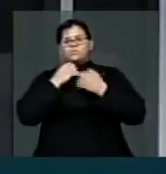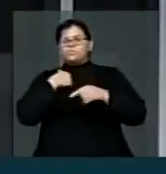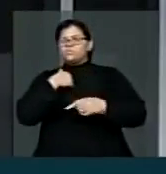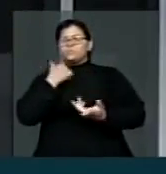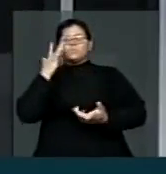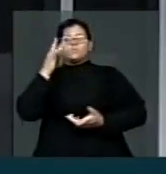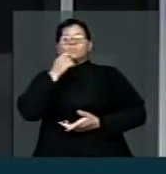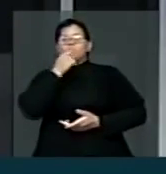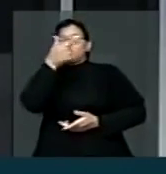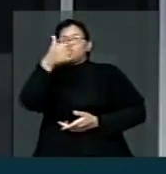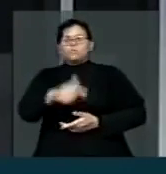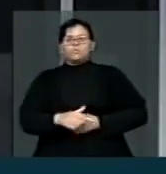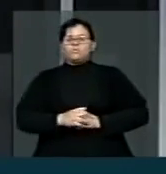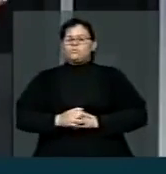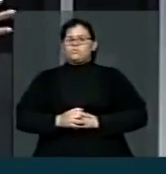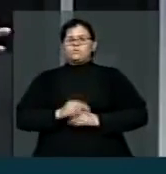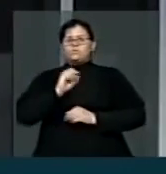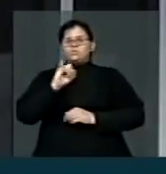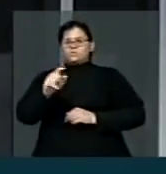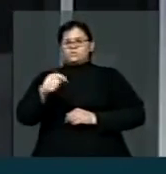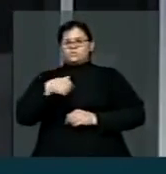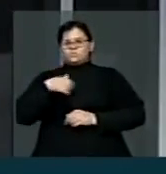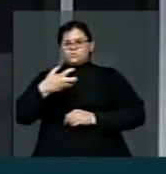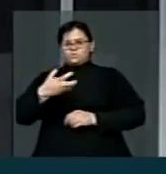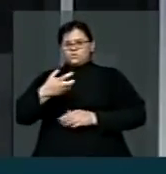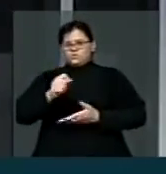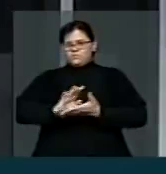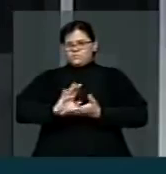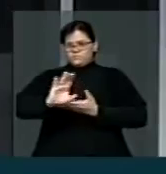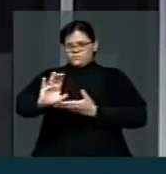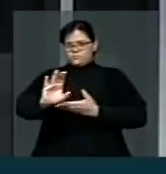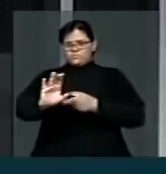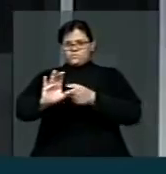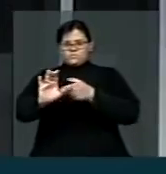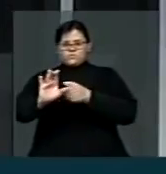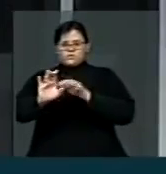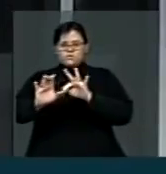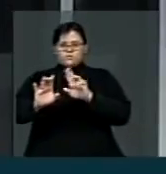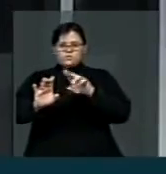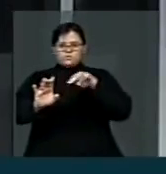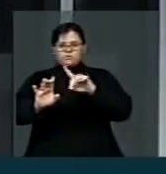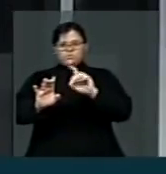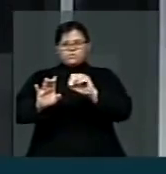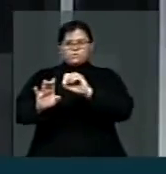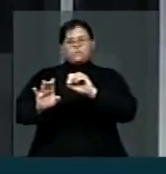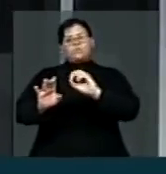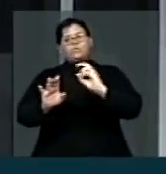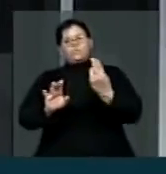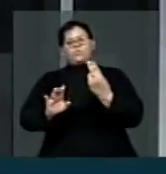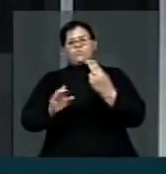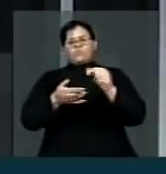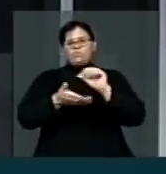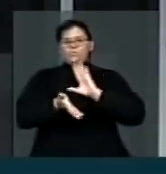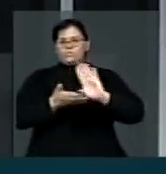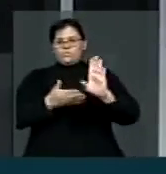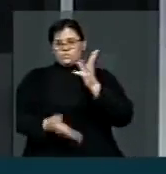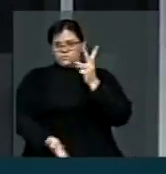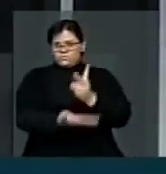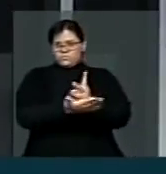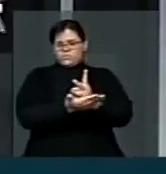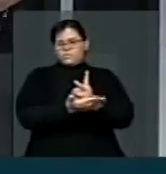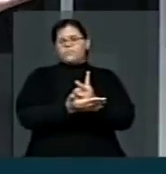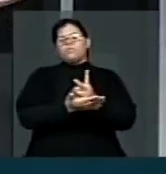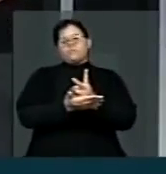sobre rendimentos de um fundo e investir sobre o próprio fundo,